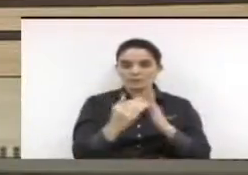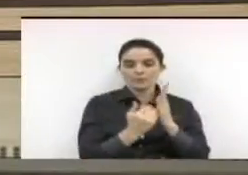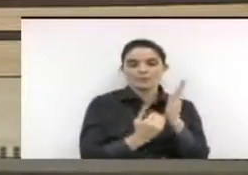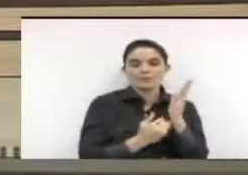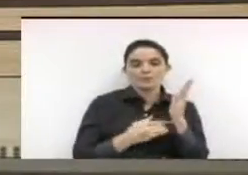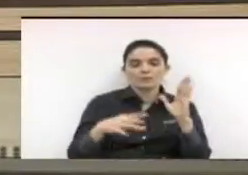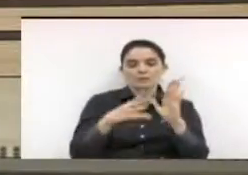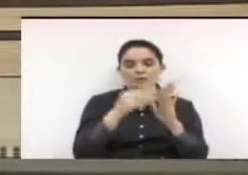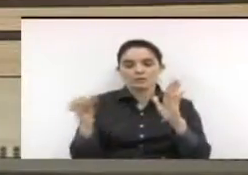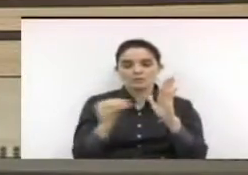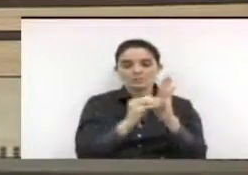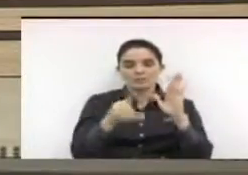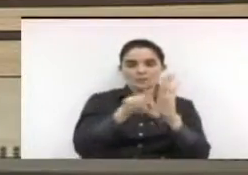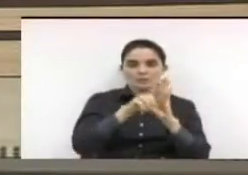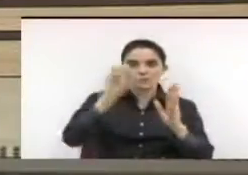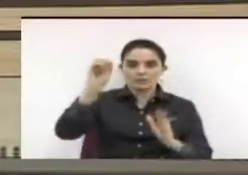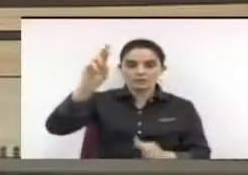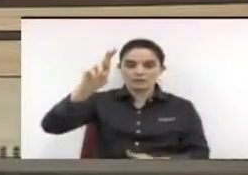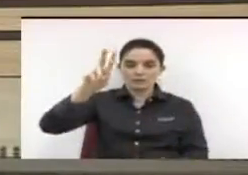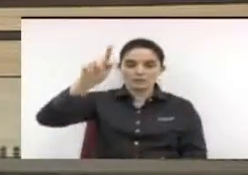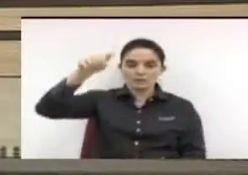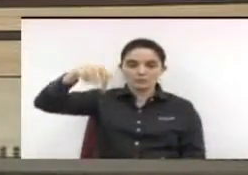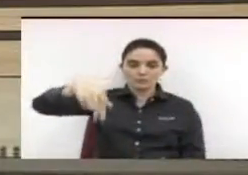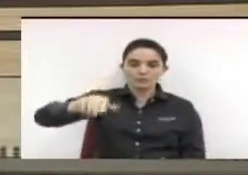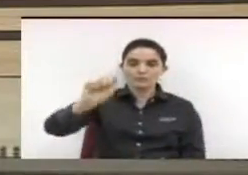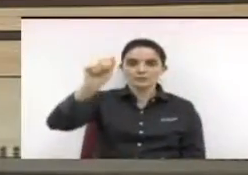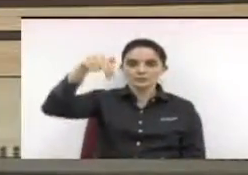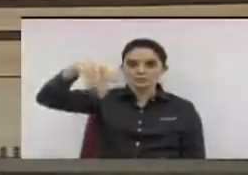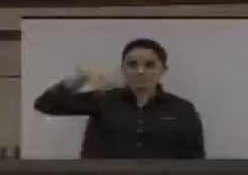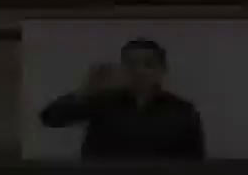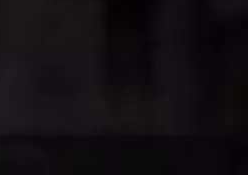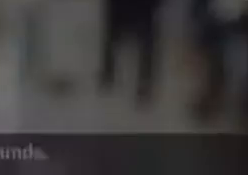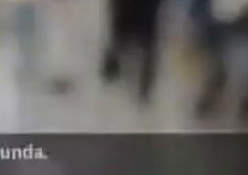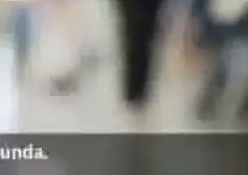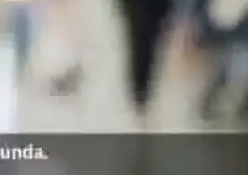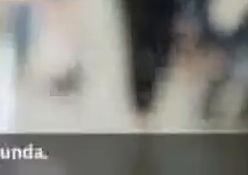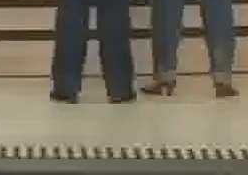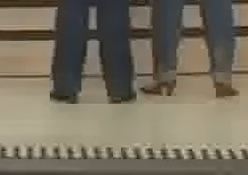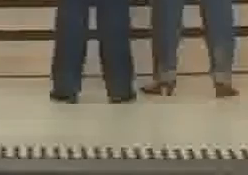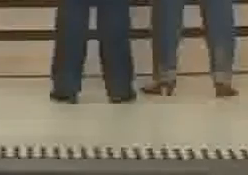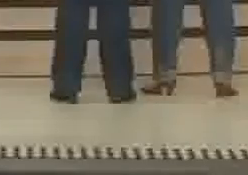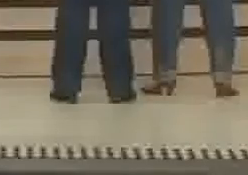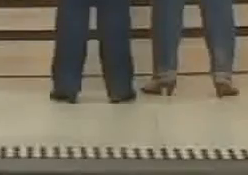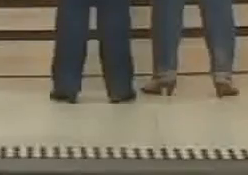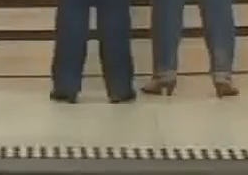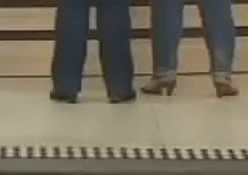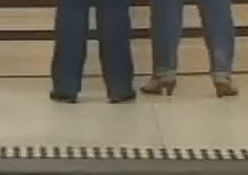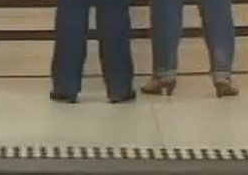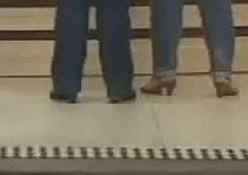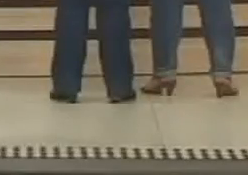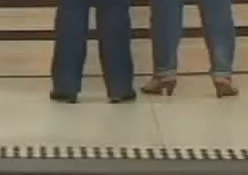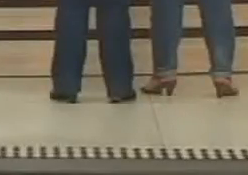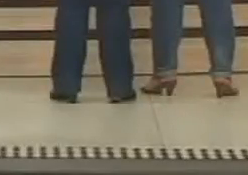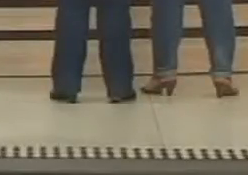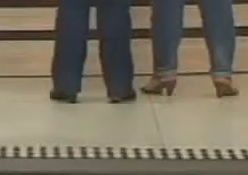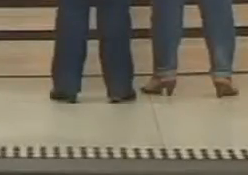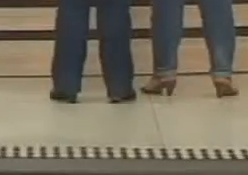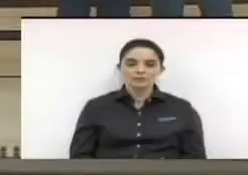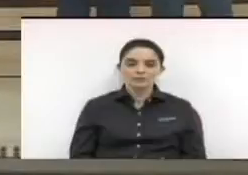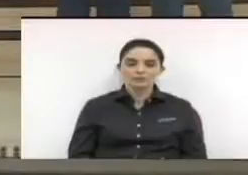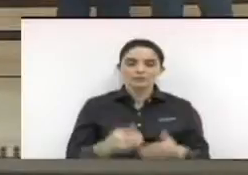número 4, barra 2015. Eu suspendo a sessão por um minuto. A sessão está reaberta.